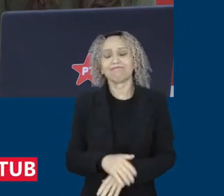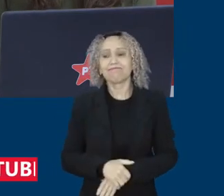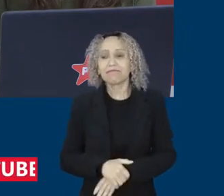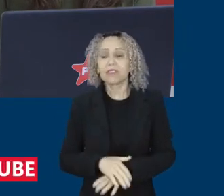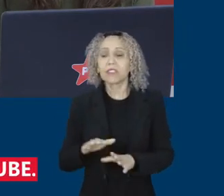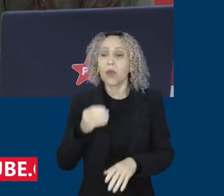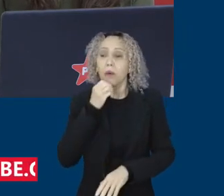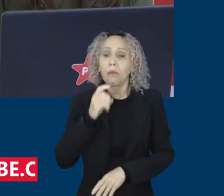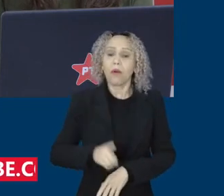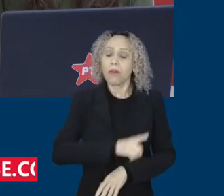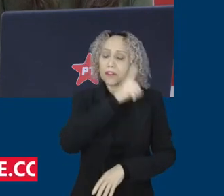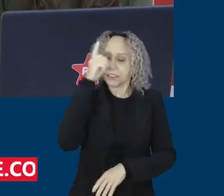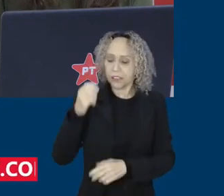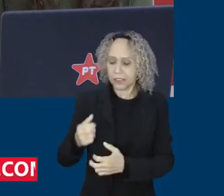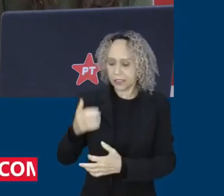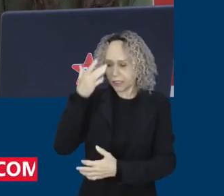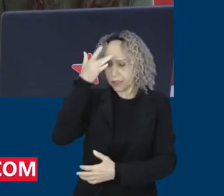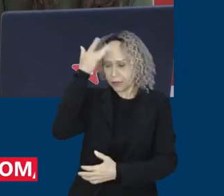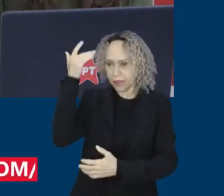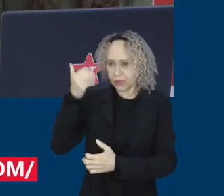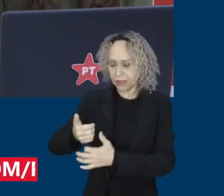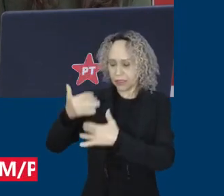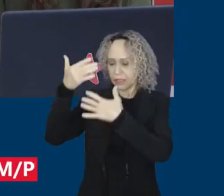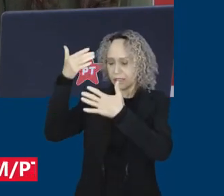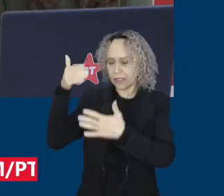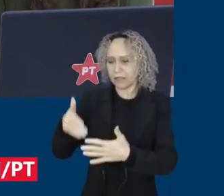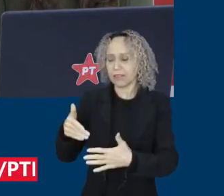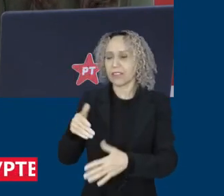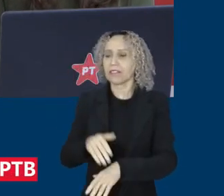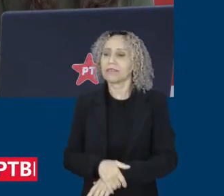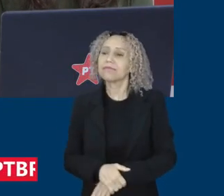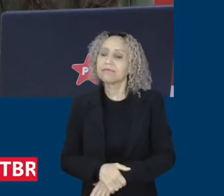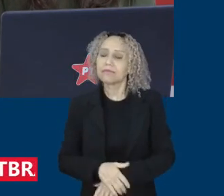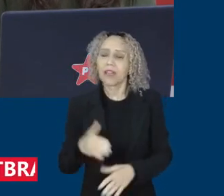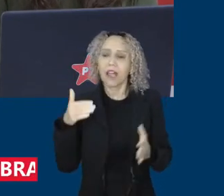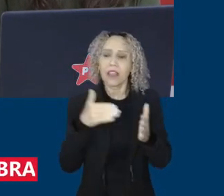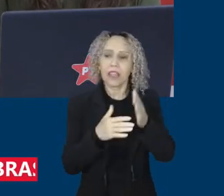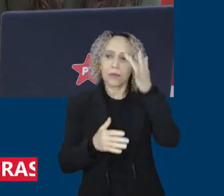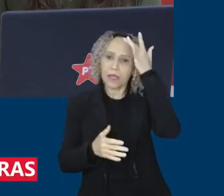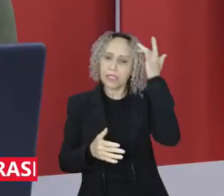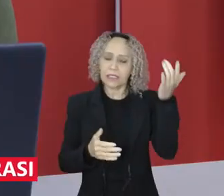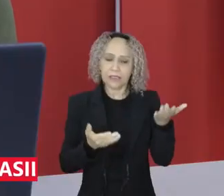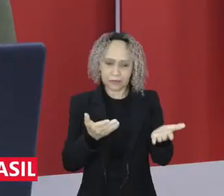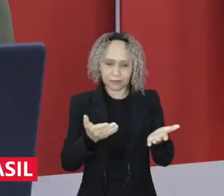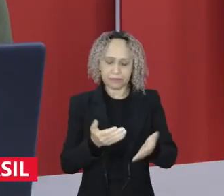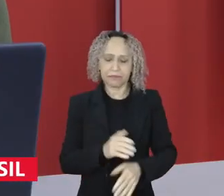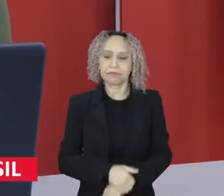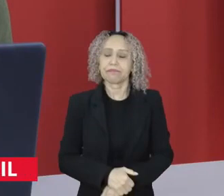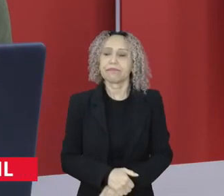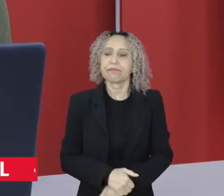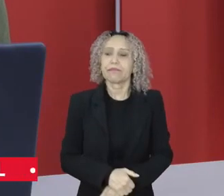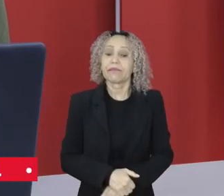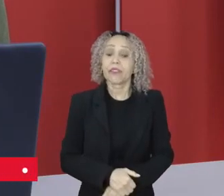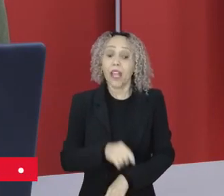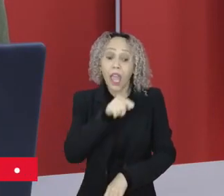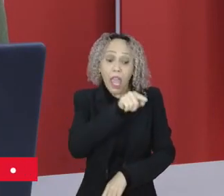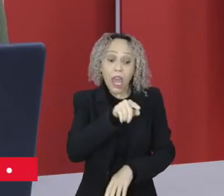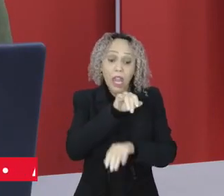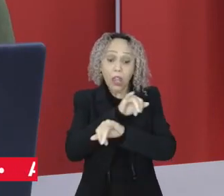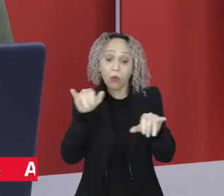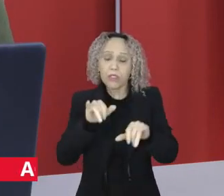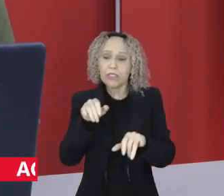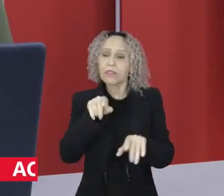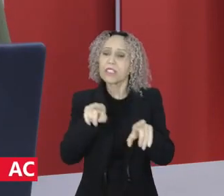o nosso pessoal que está no chat aí do jornal. Até amanhã. Valeu. Até amanhã, Fernando. Estas e outras notícias você